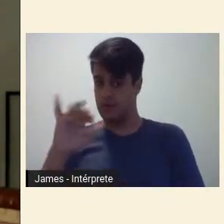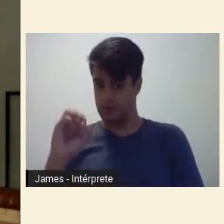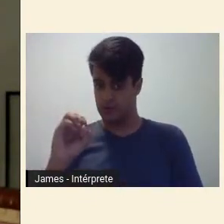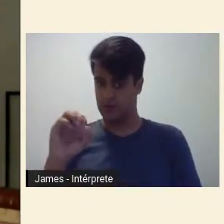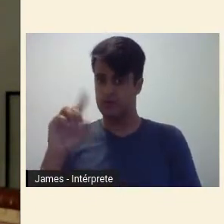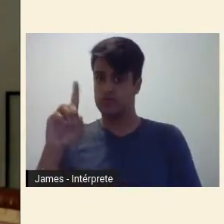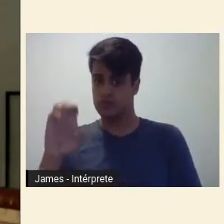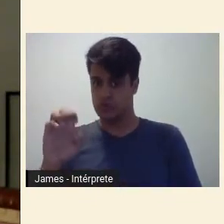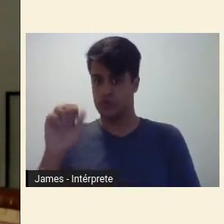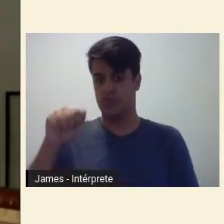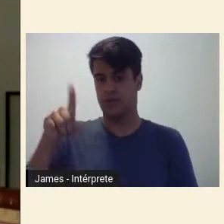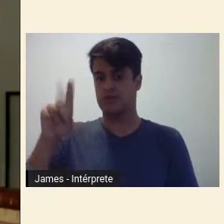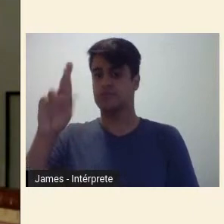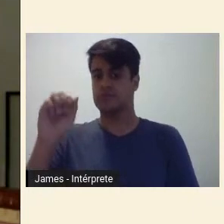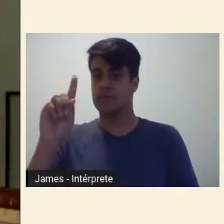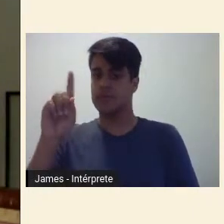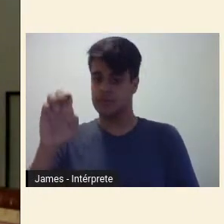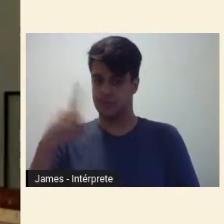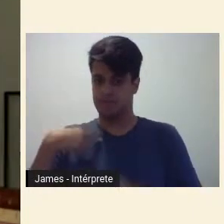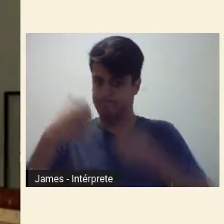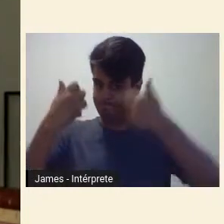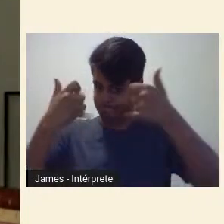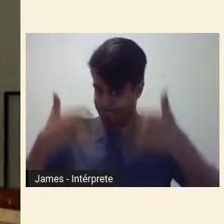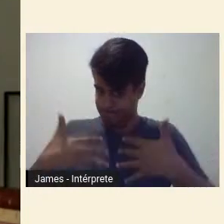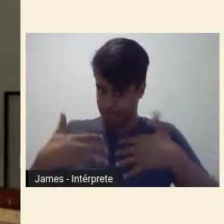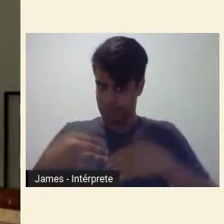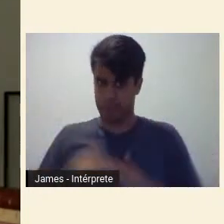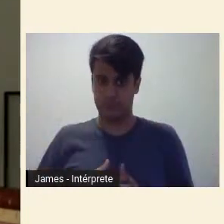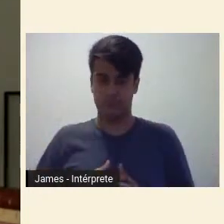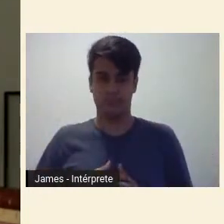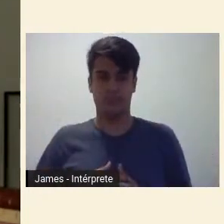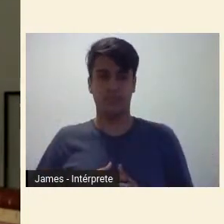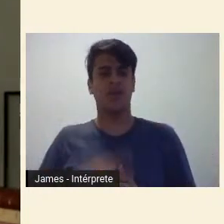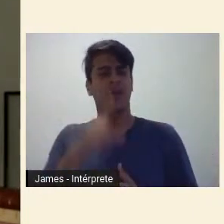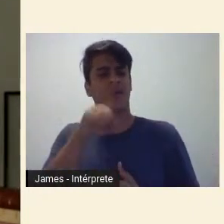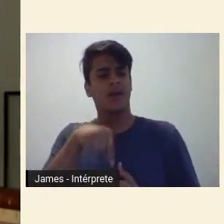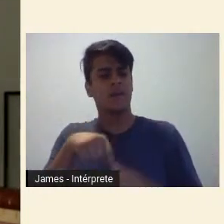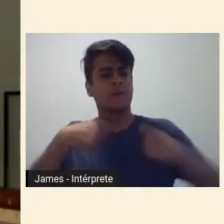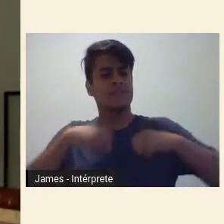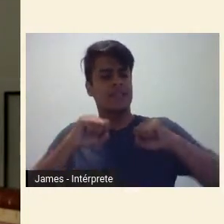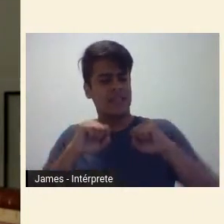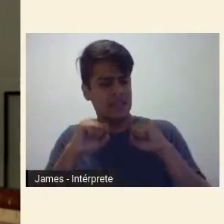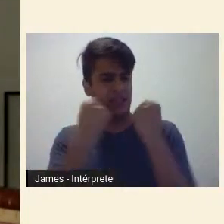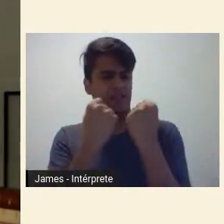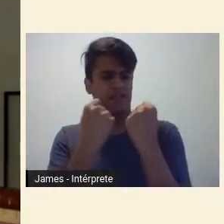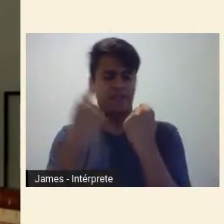A epígrafe é, aliás, é coisa que se defenda uma perplexidade?